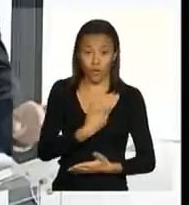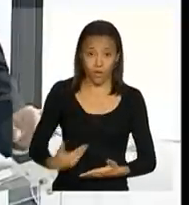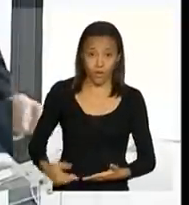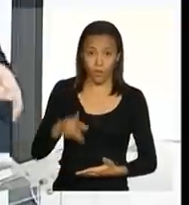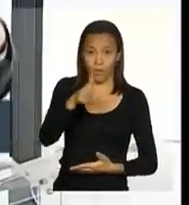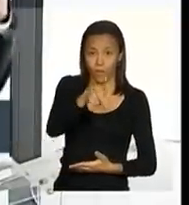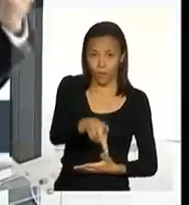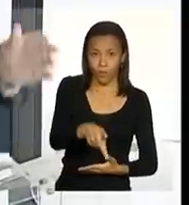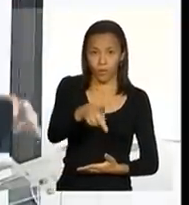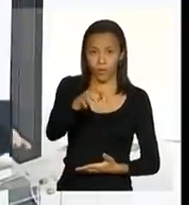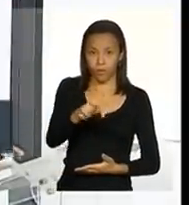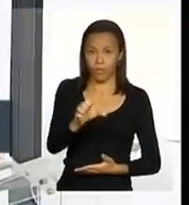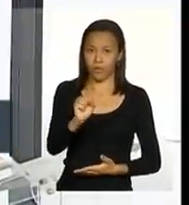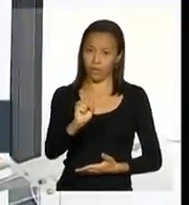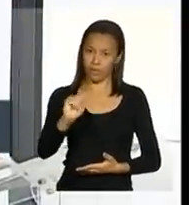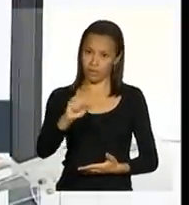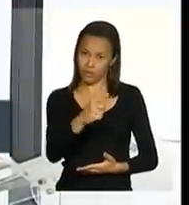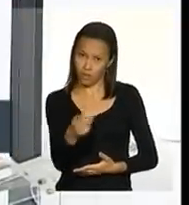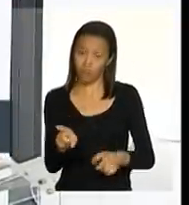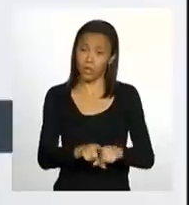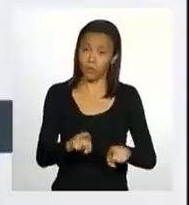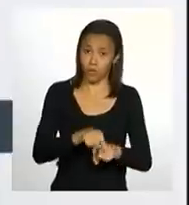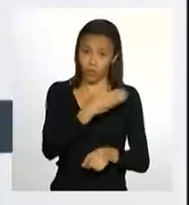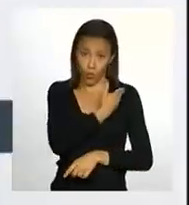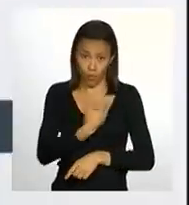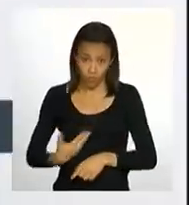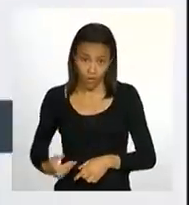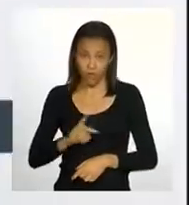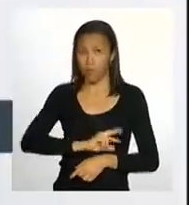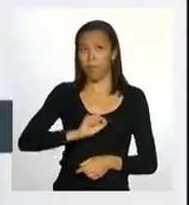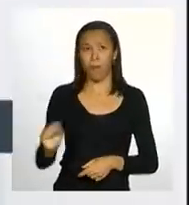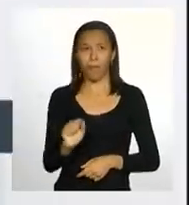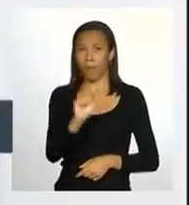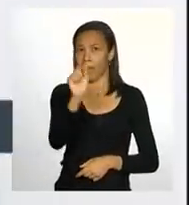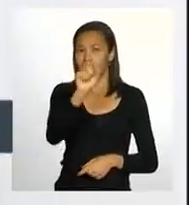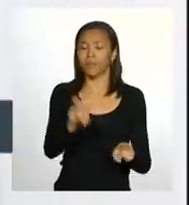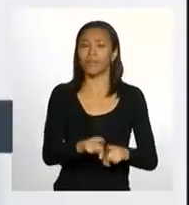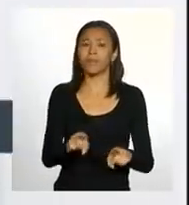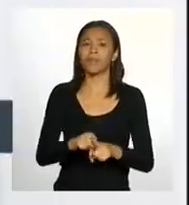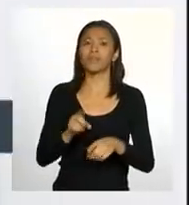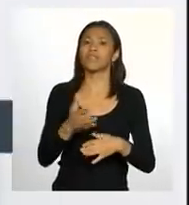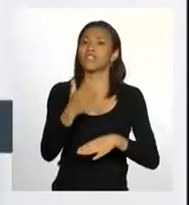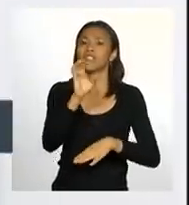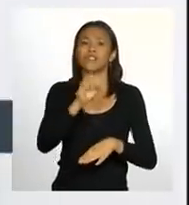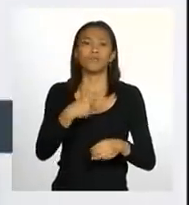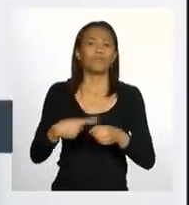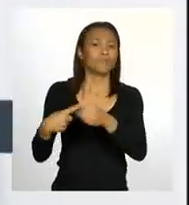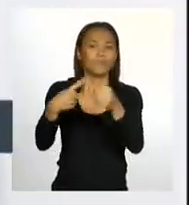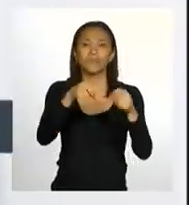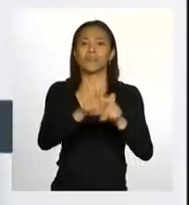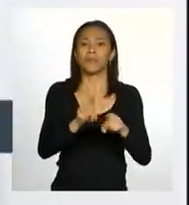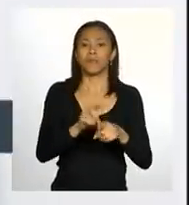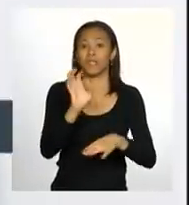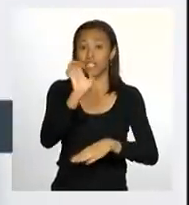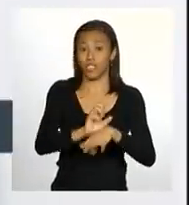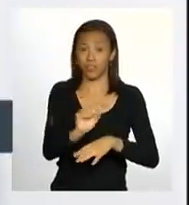o governador Colombo, em nome deles, os governos estaduais e municipais, porque uma parte de acionamento possível